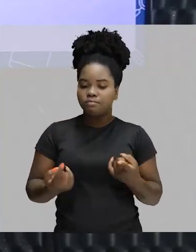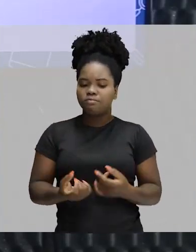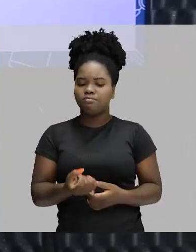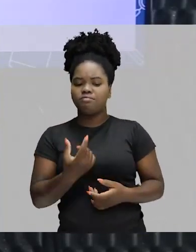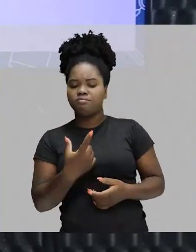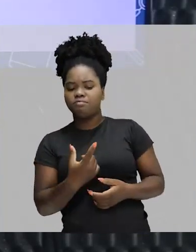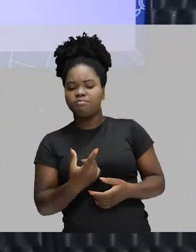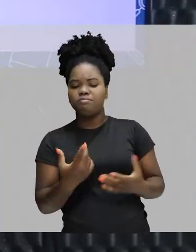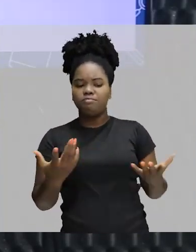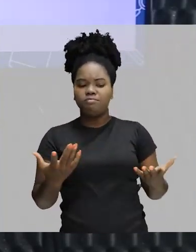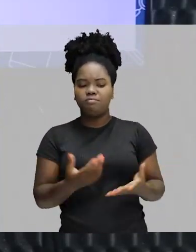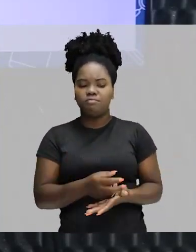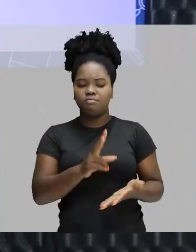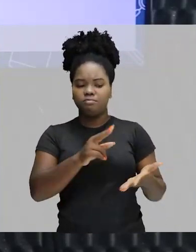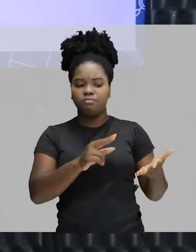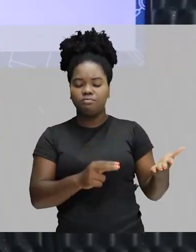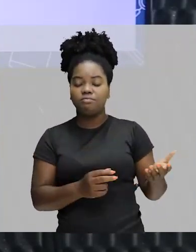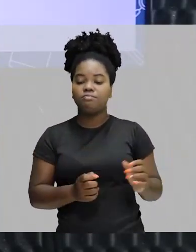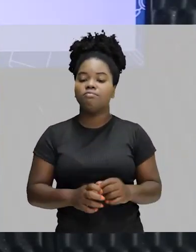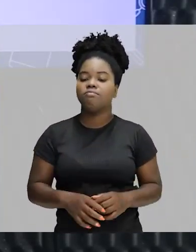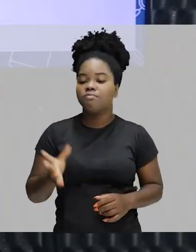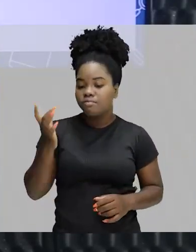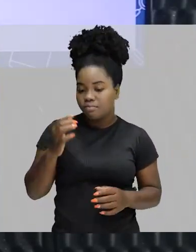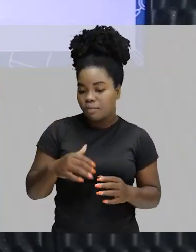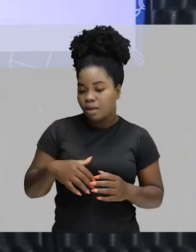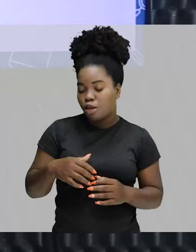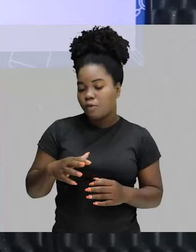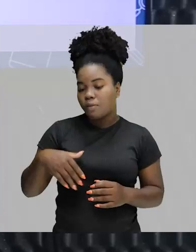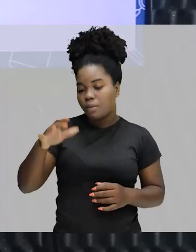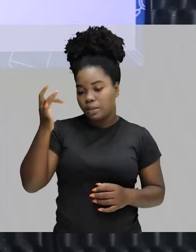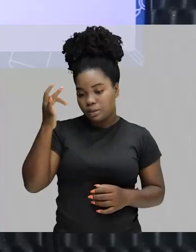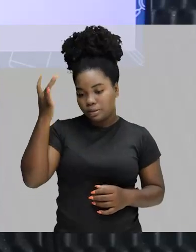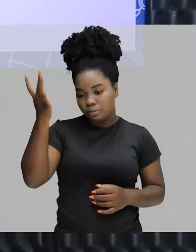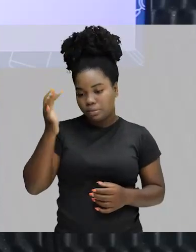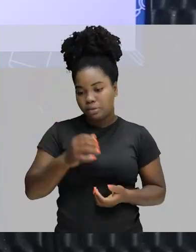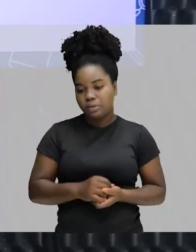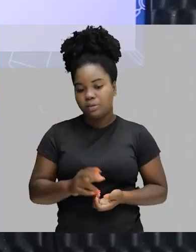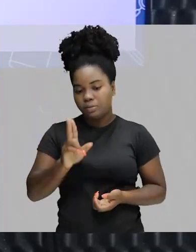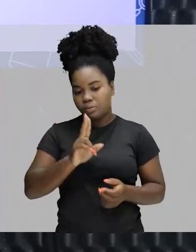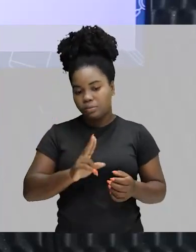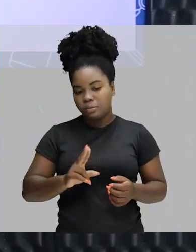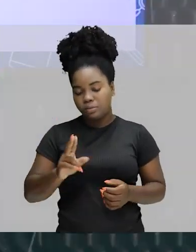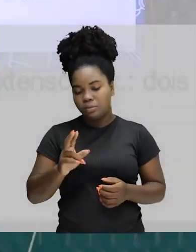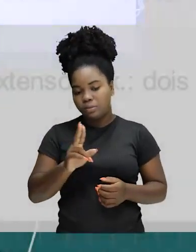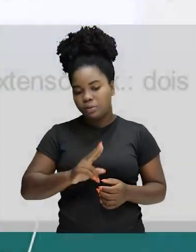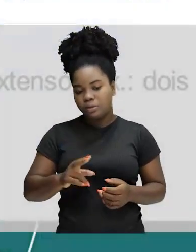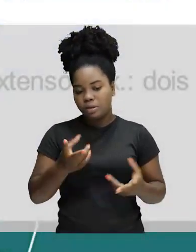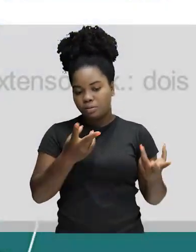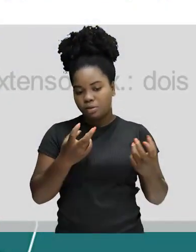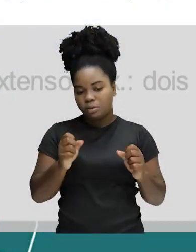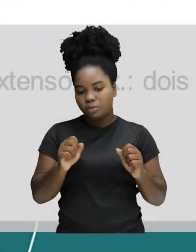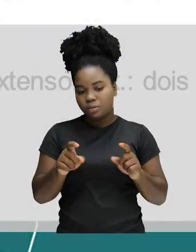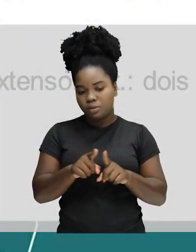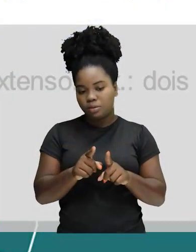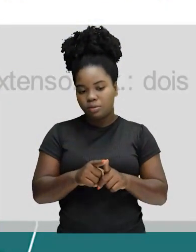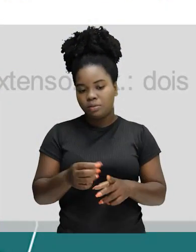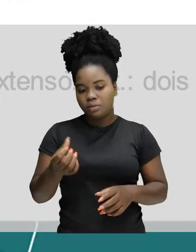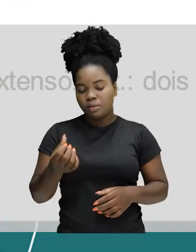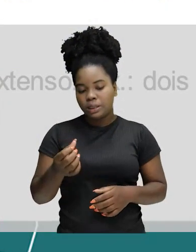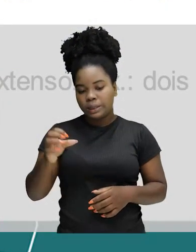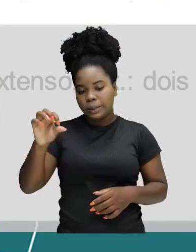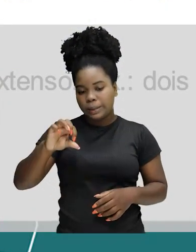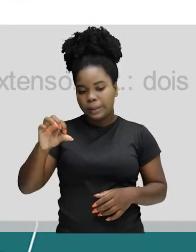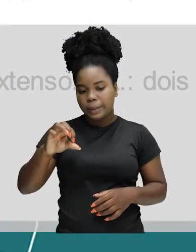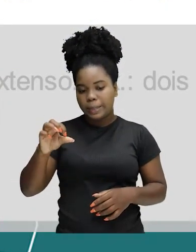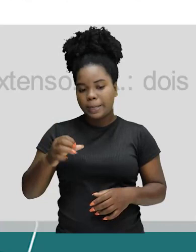esteticamente, fica mais fácil para a gente, fica melhor para a gente visualizar. Dica número nove. Em relação